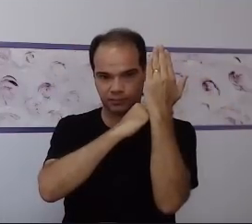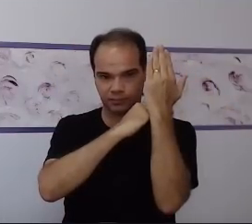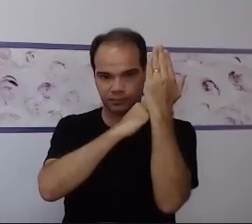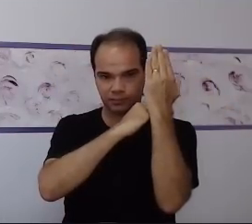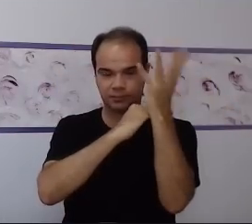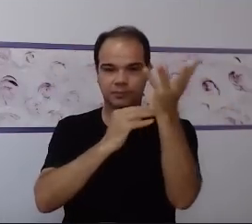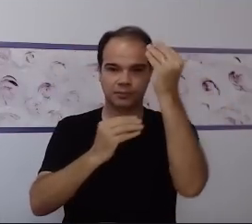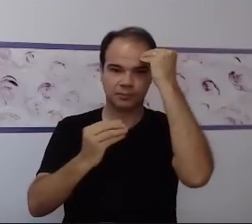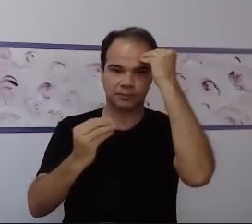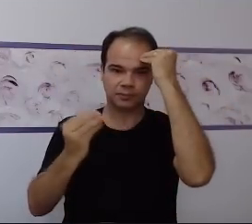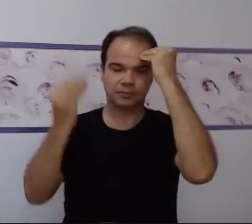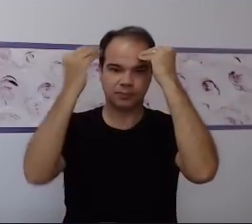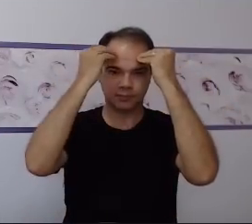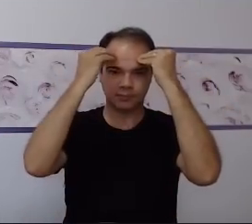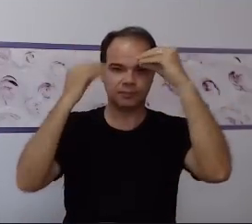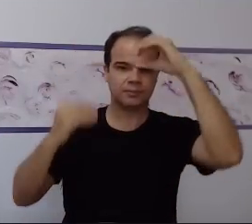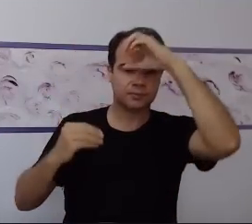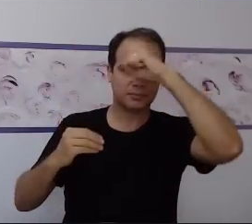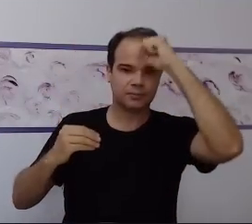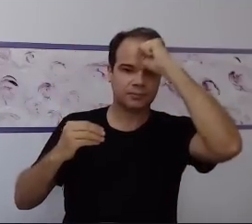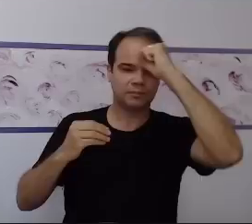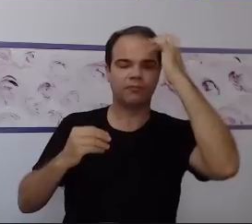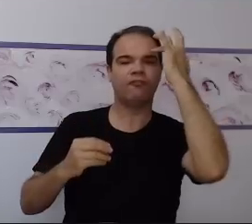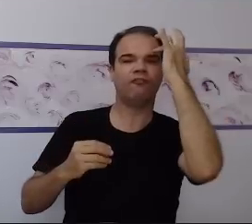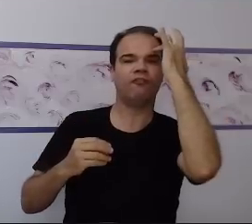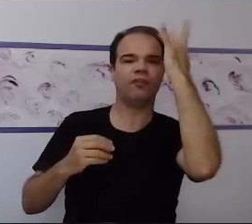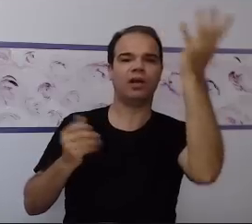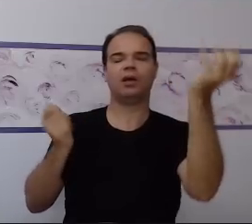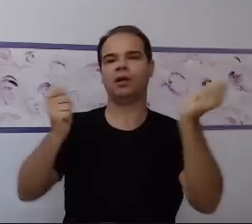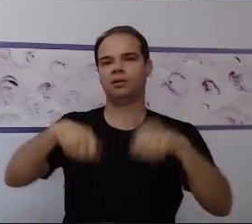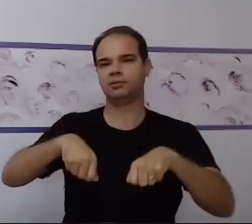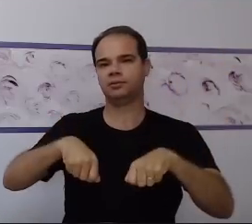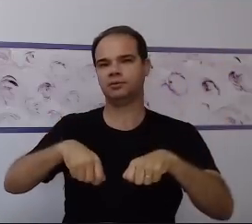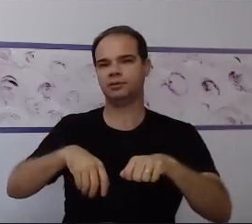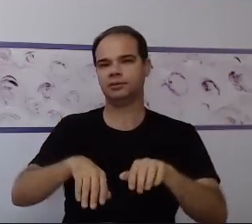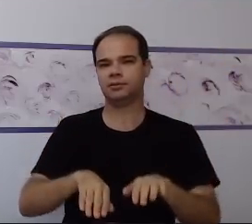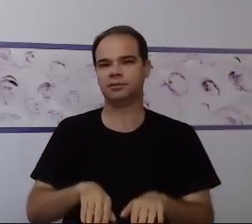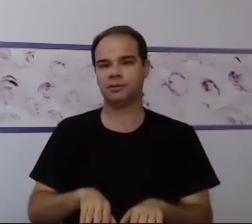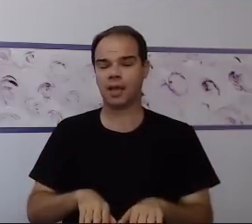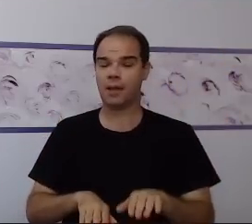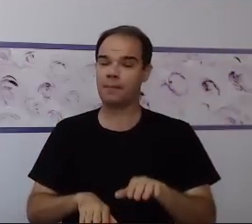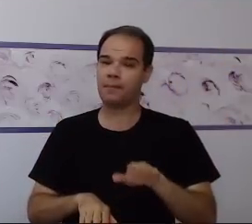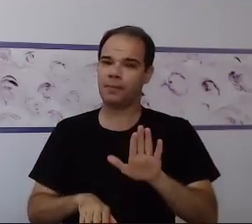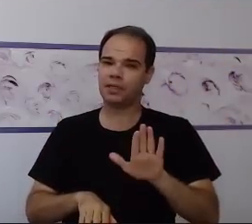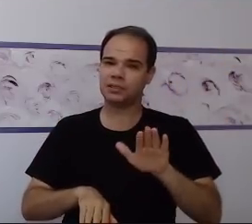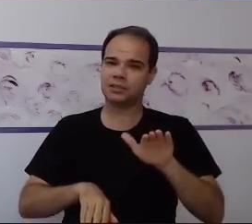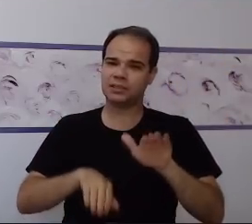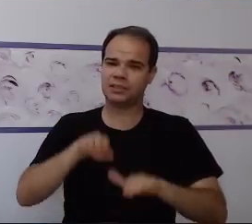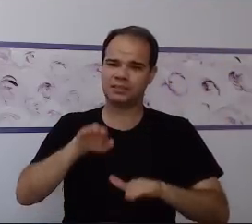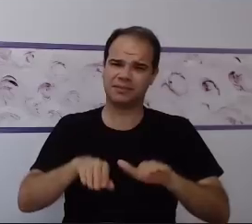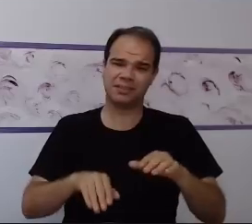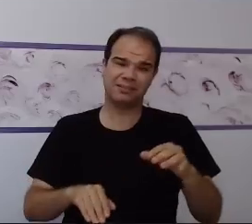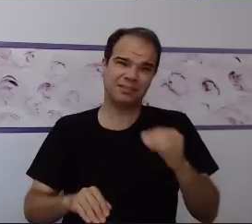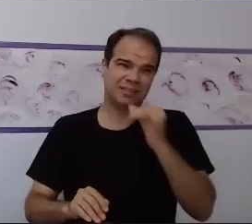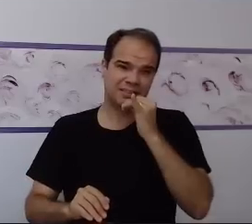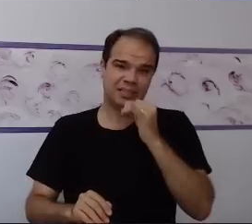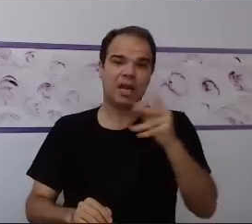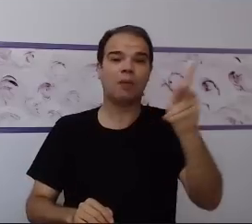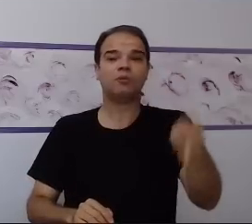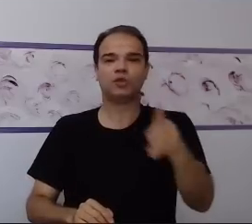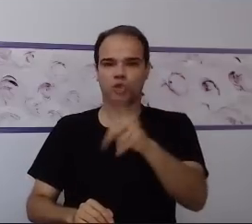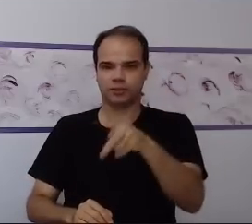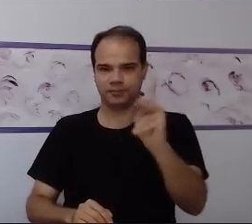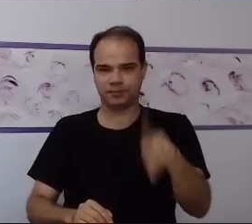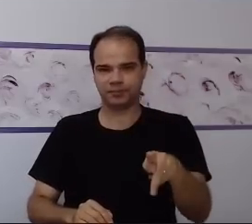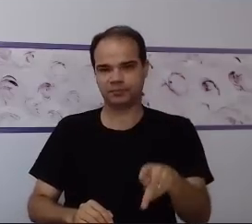armazenar esse conhecimento com maior facilidade. Se você tiver ali, a professora trouxe para ele